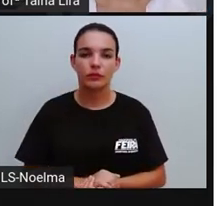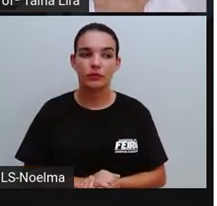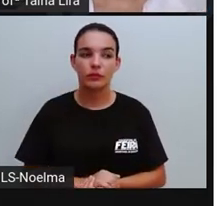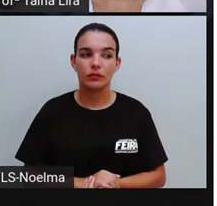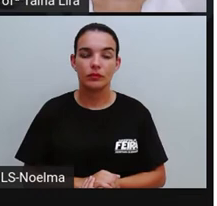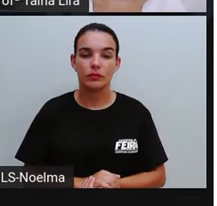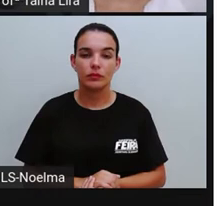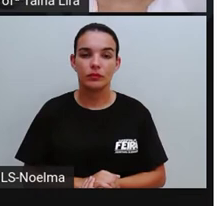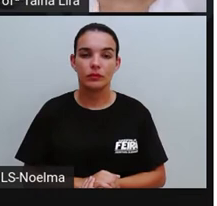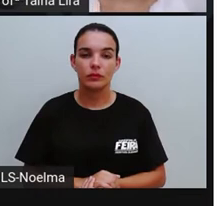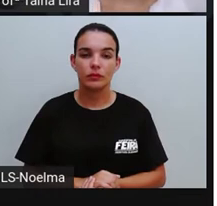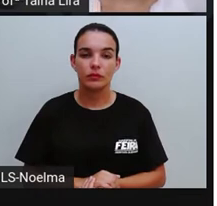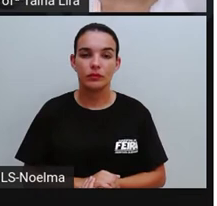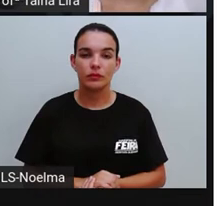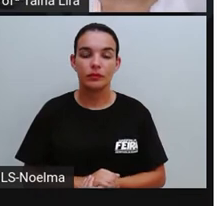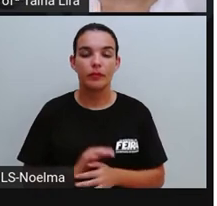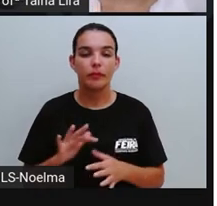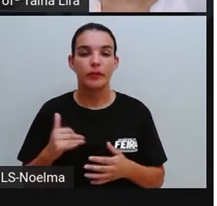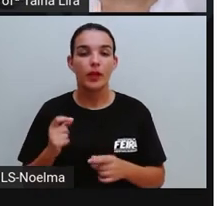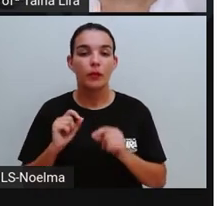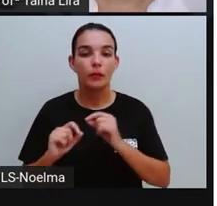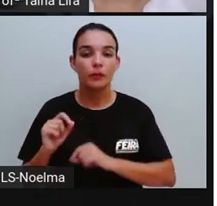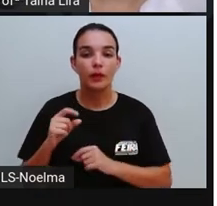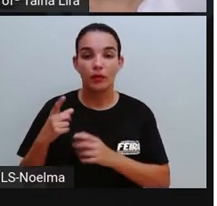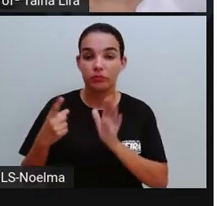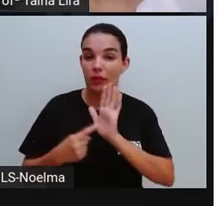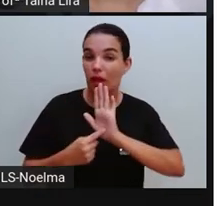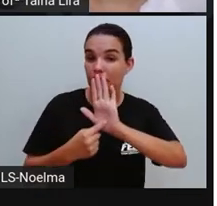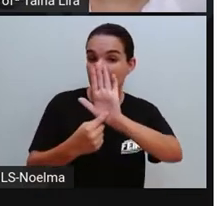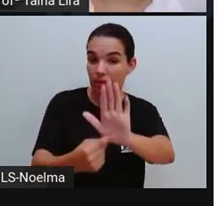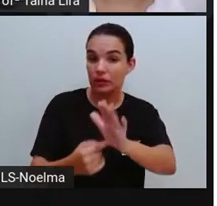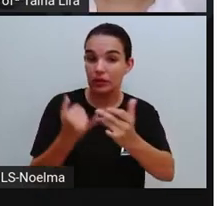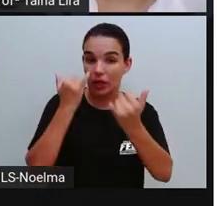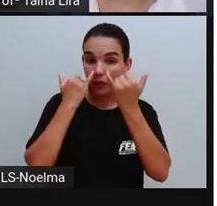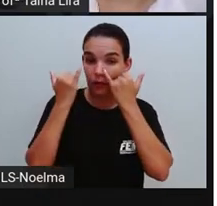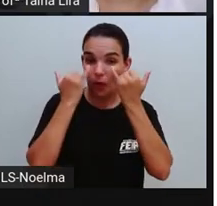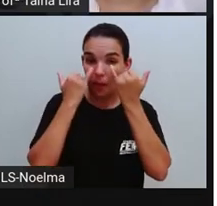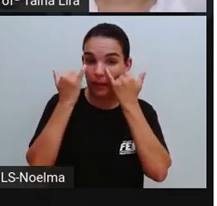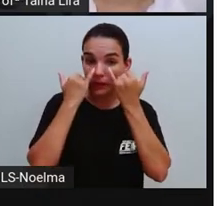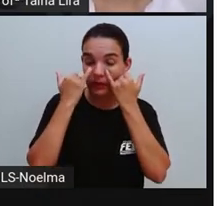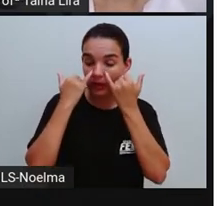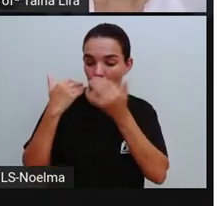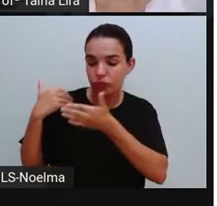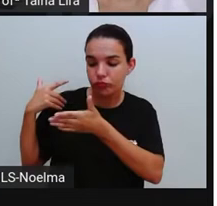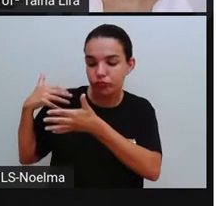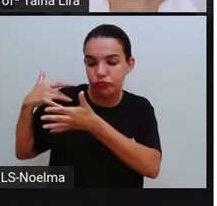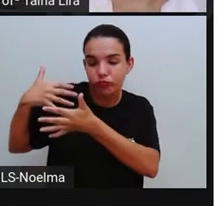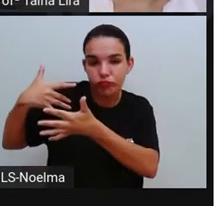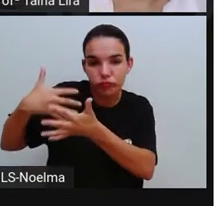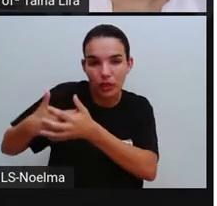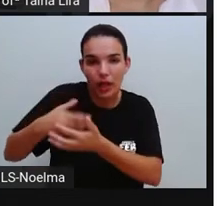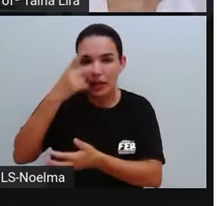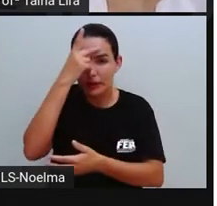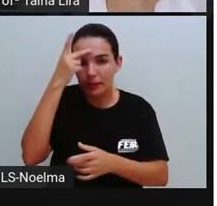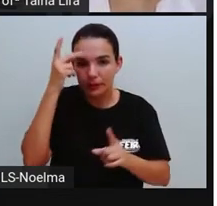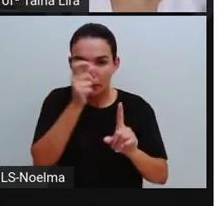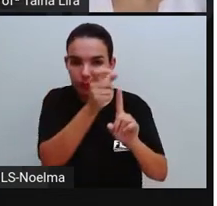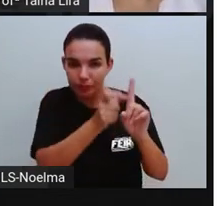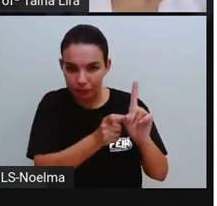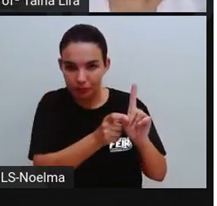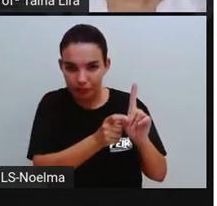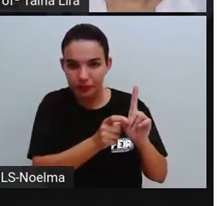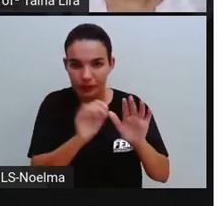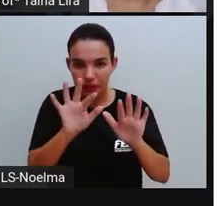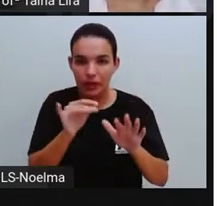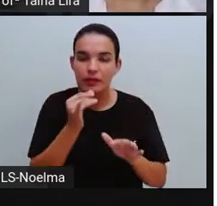Então, é um texto inicial que apresenta informações de origem, tá? Do biografado. Como, por exemplo, data